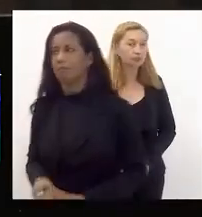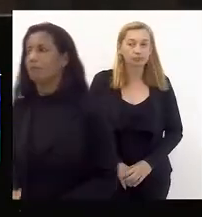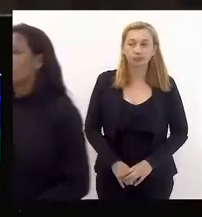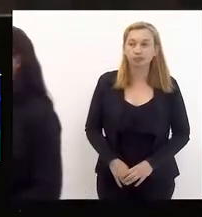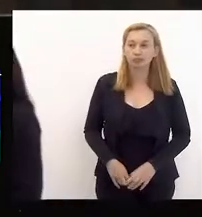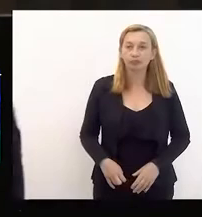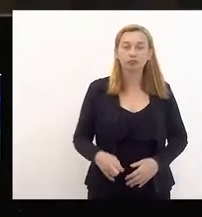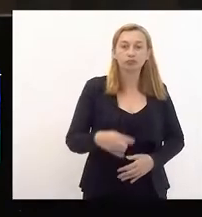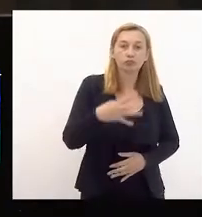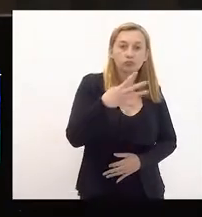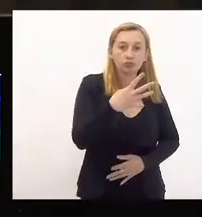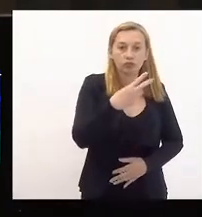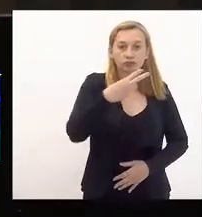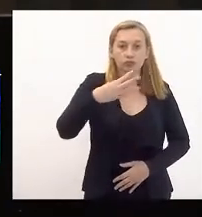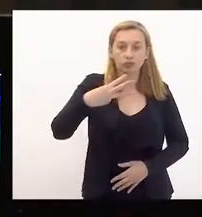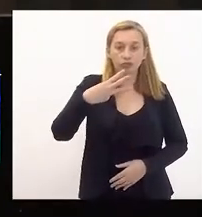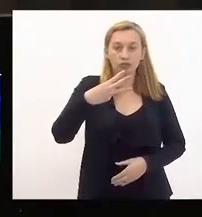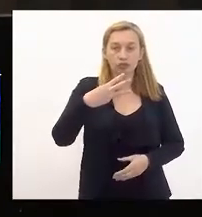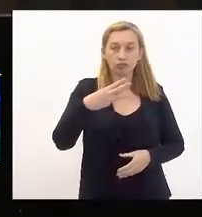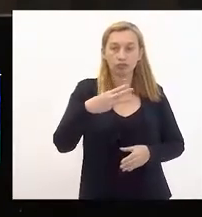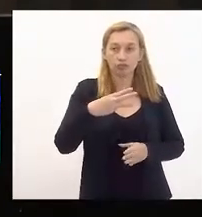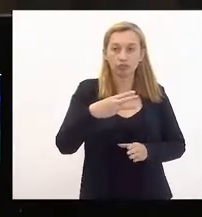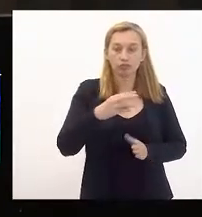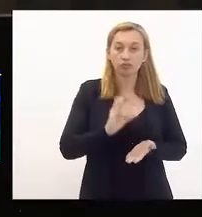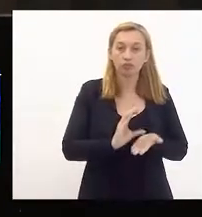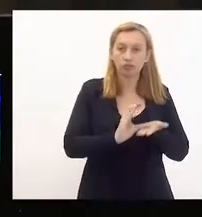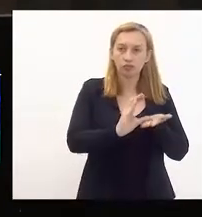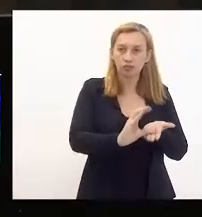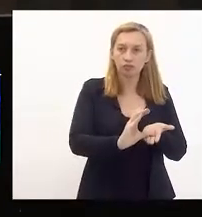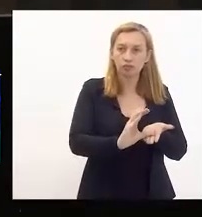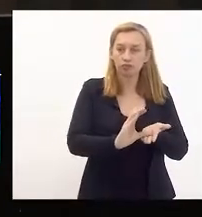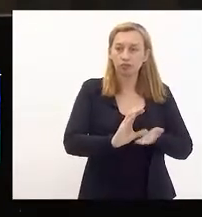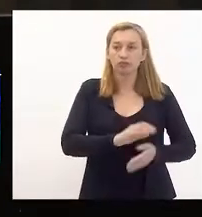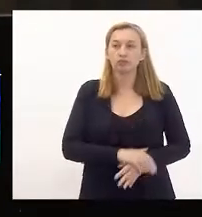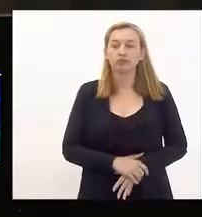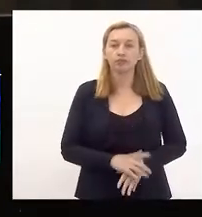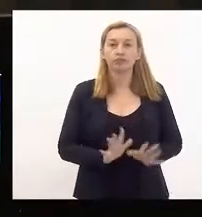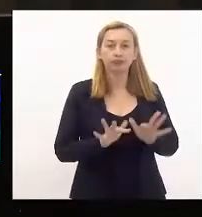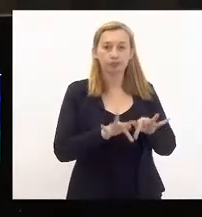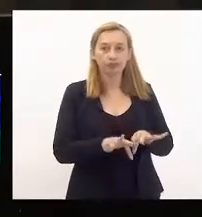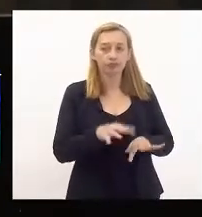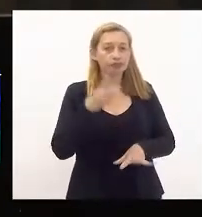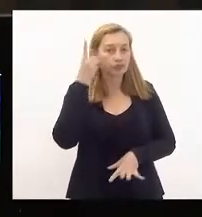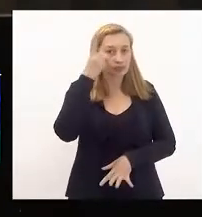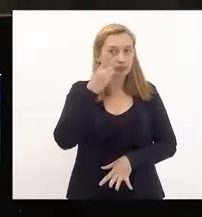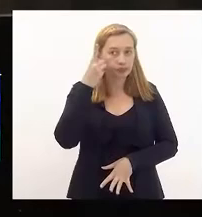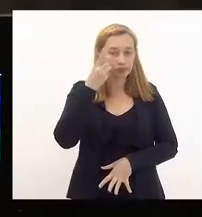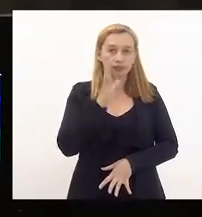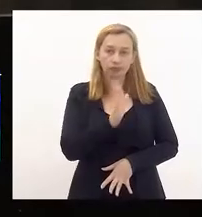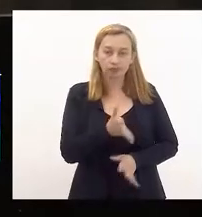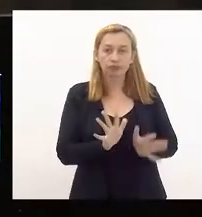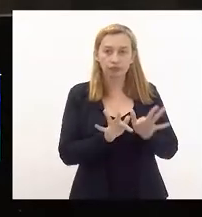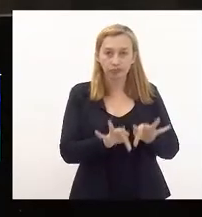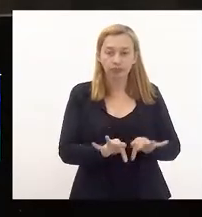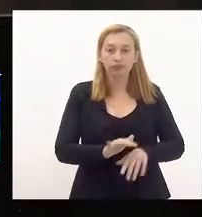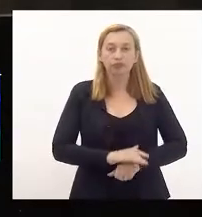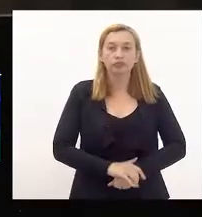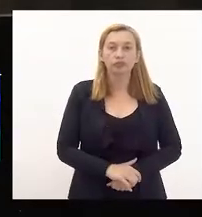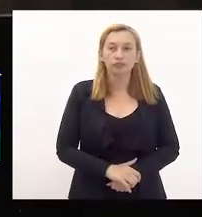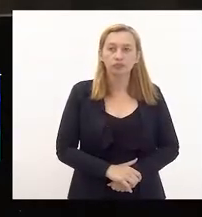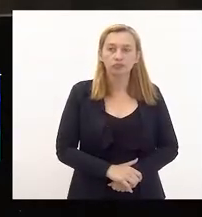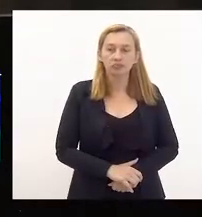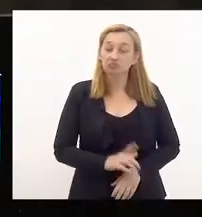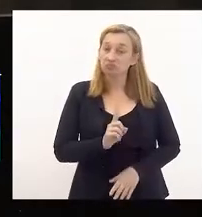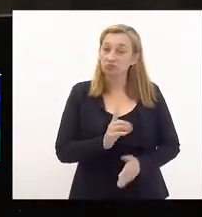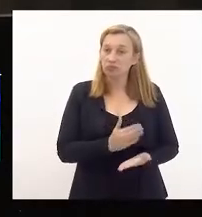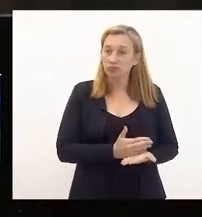orçamentos. A projeção para a assistência por favor, deputada. Caberiam, já concluindo, nem